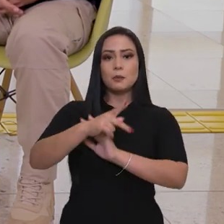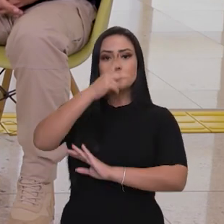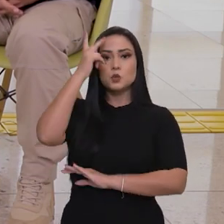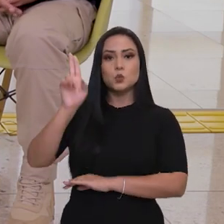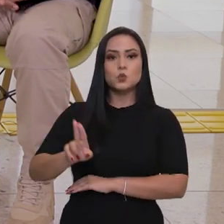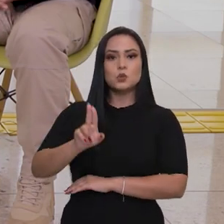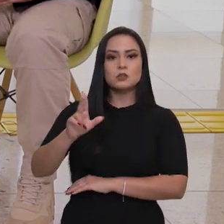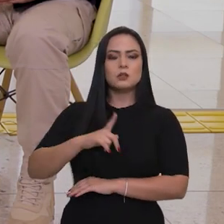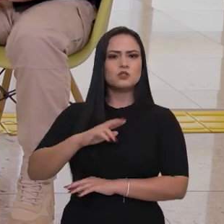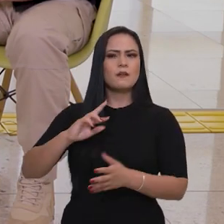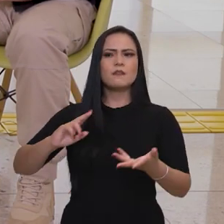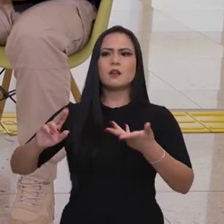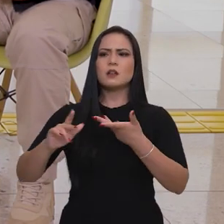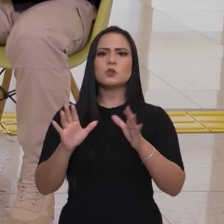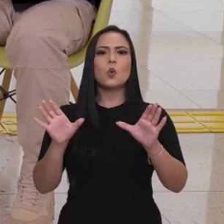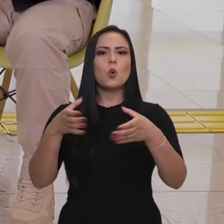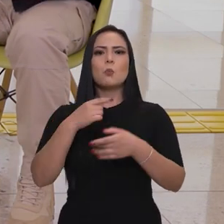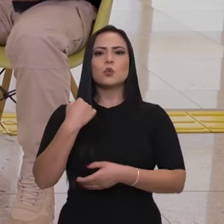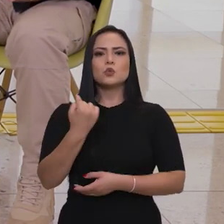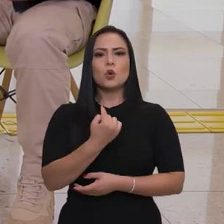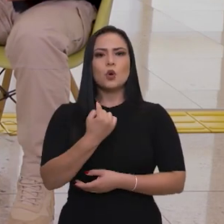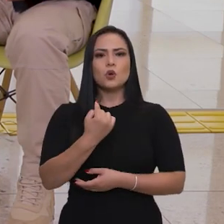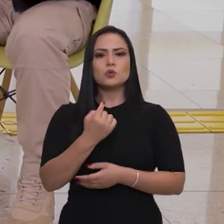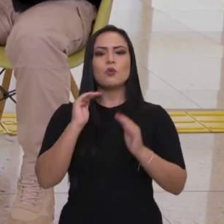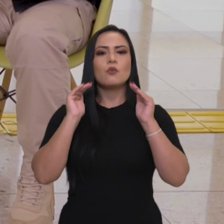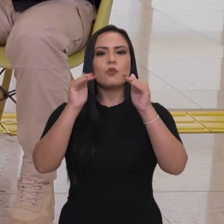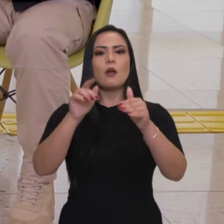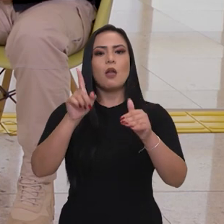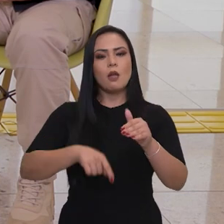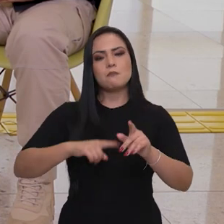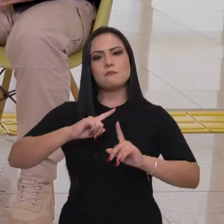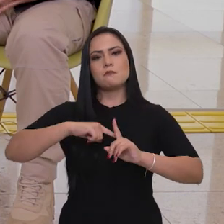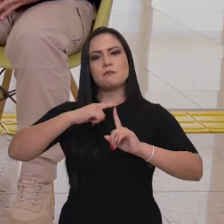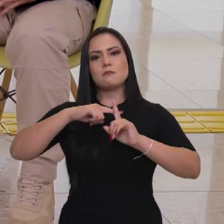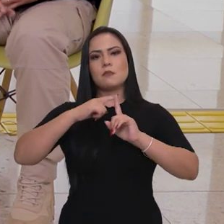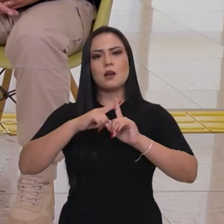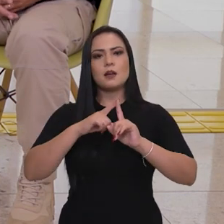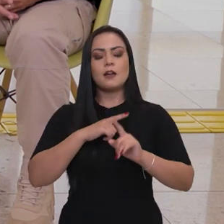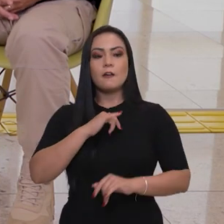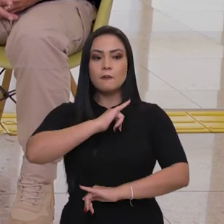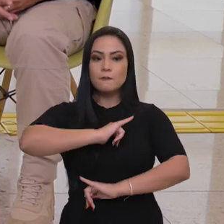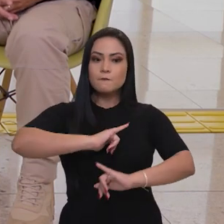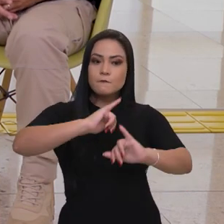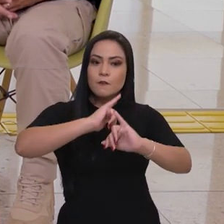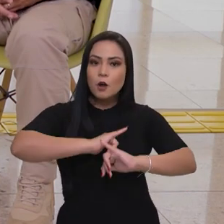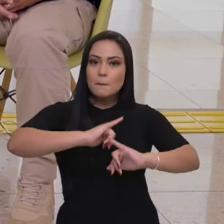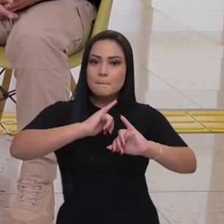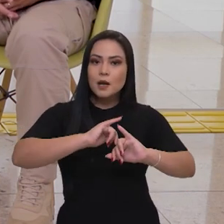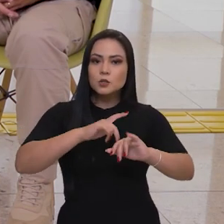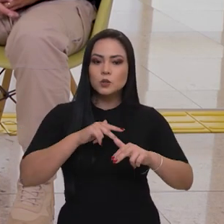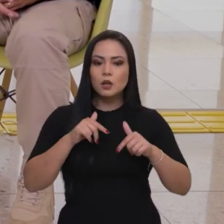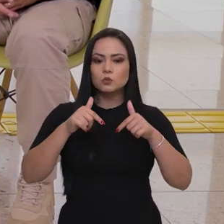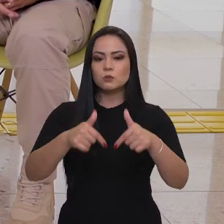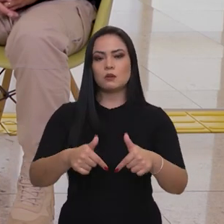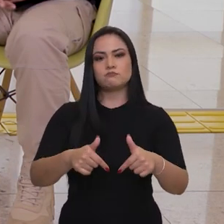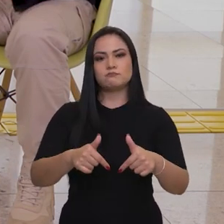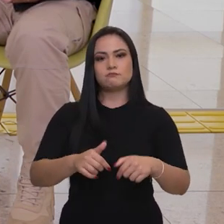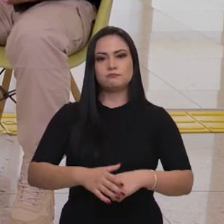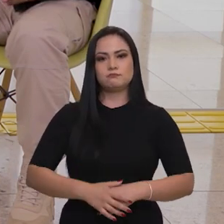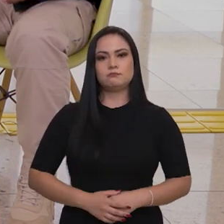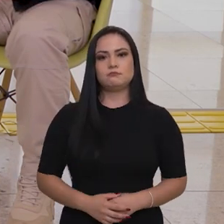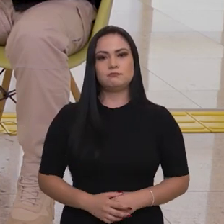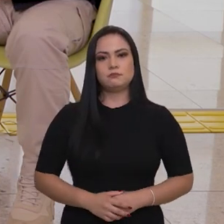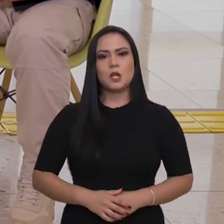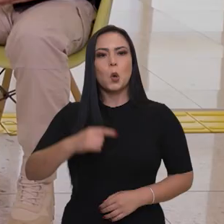a finalidade é muito mais informar do que autuar. São os comandos que nós fazemos de